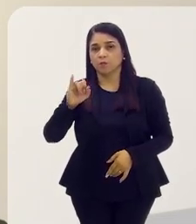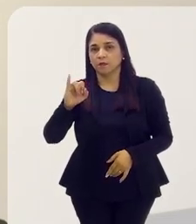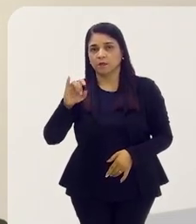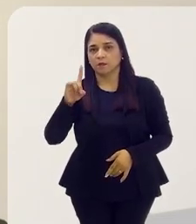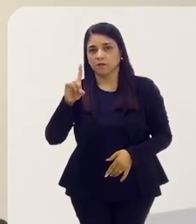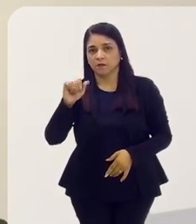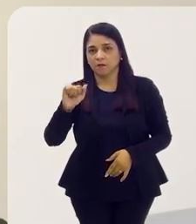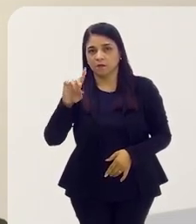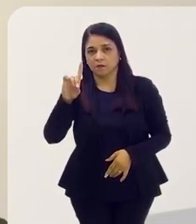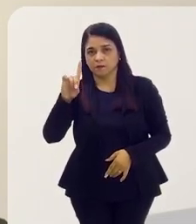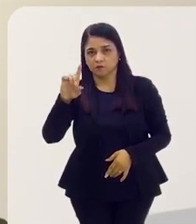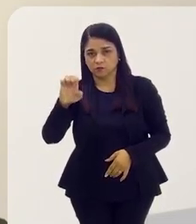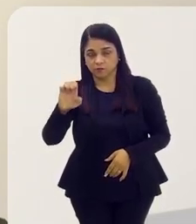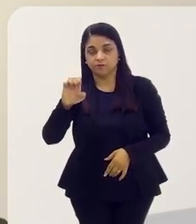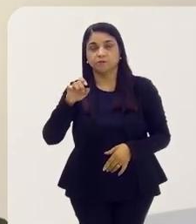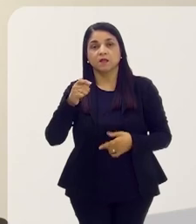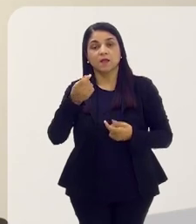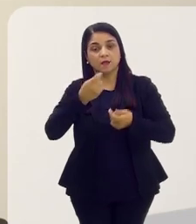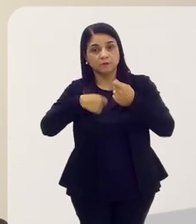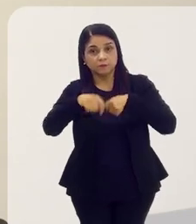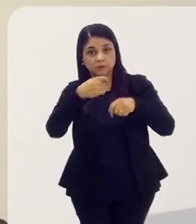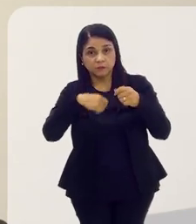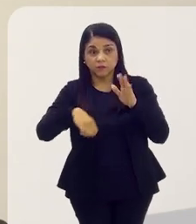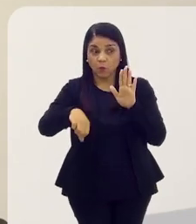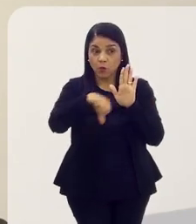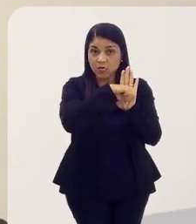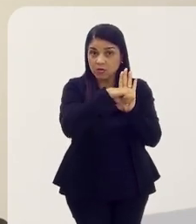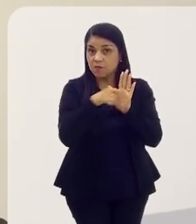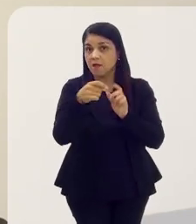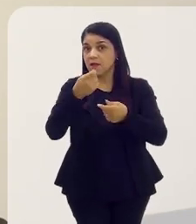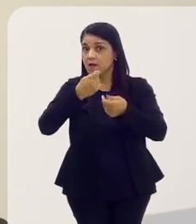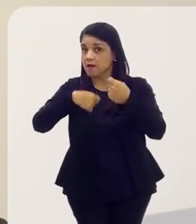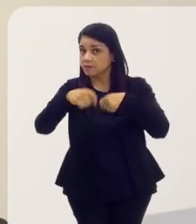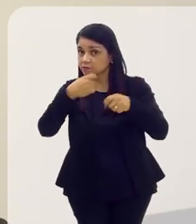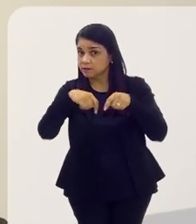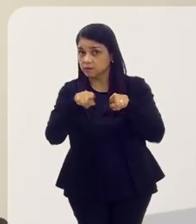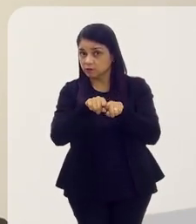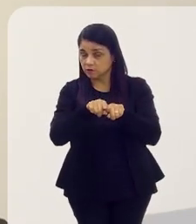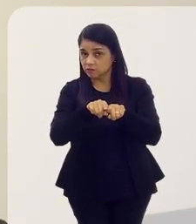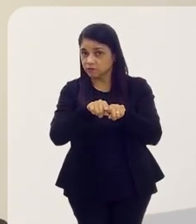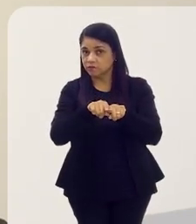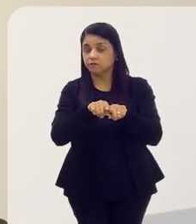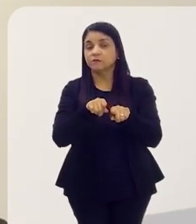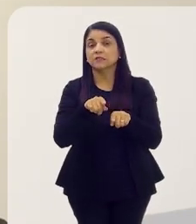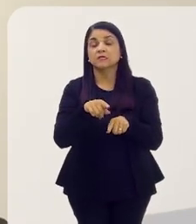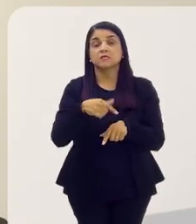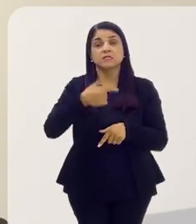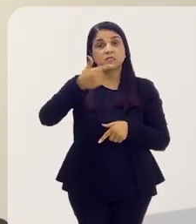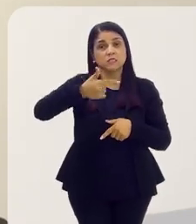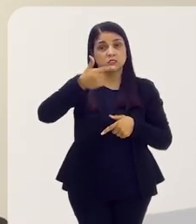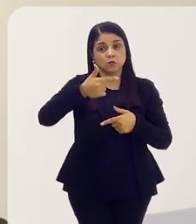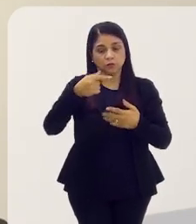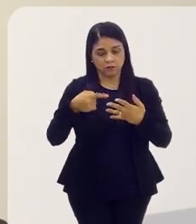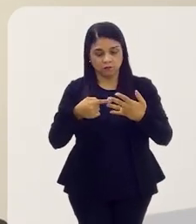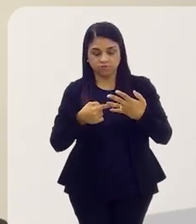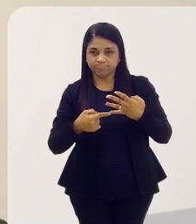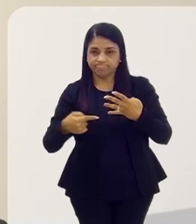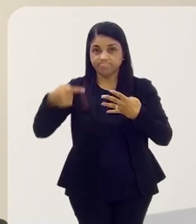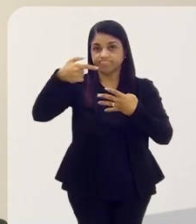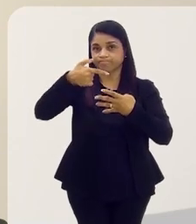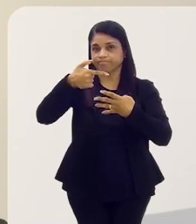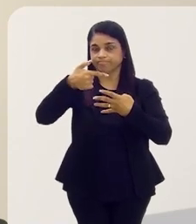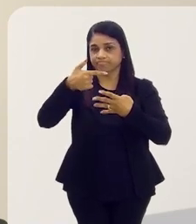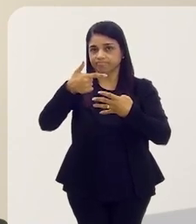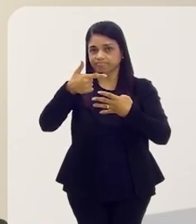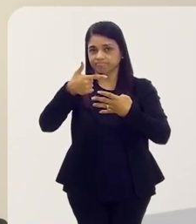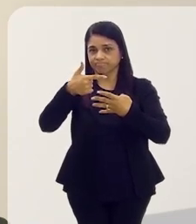que é um crime administrativo. É ele que, em segunda instância, cuida